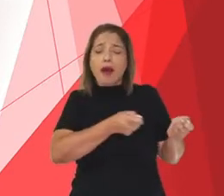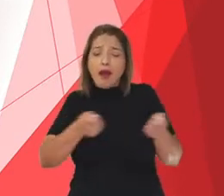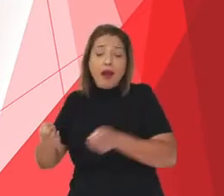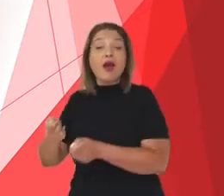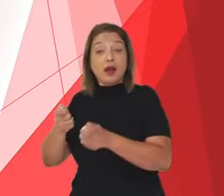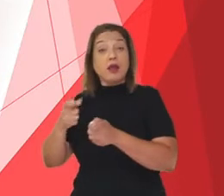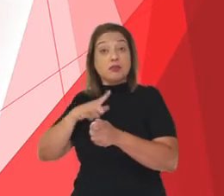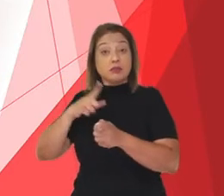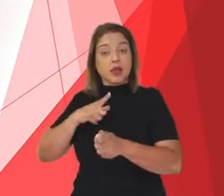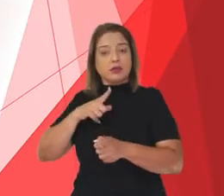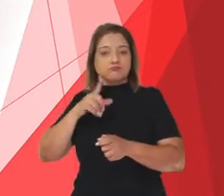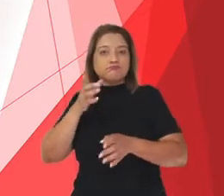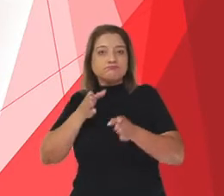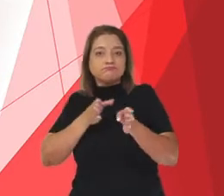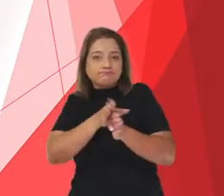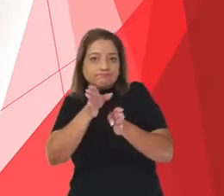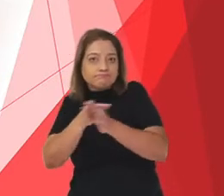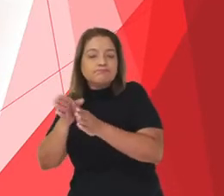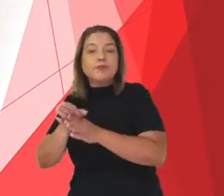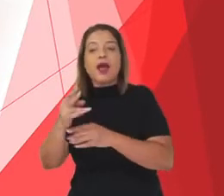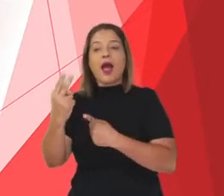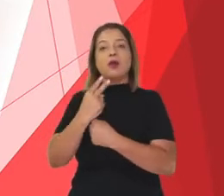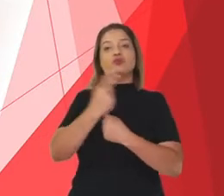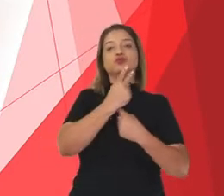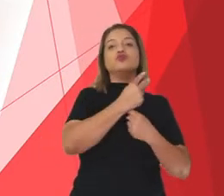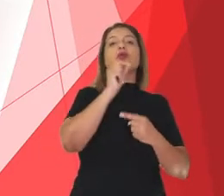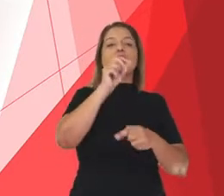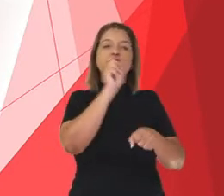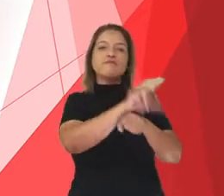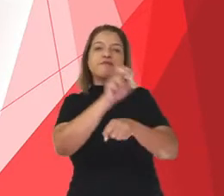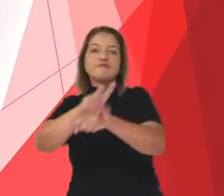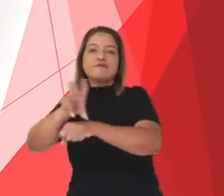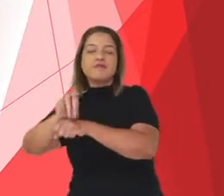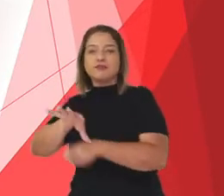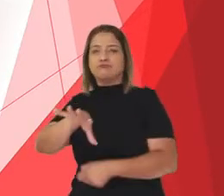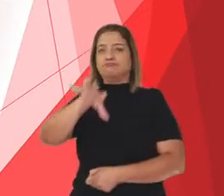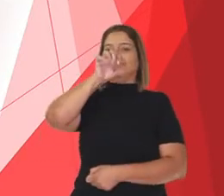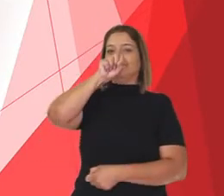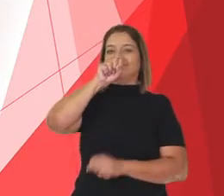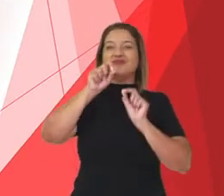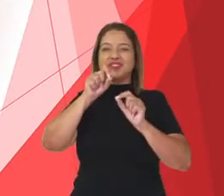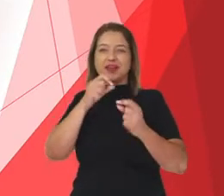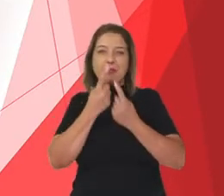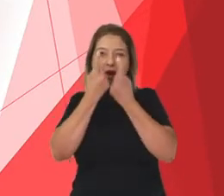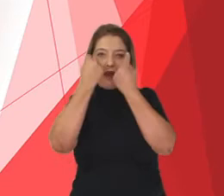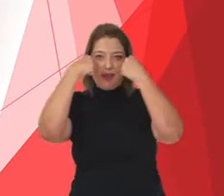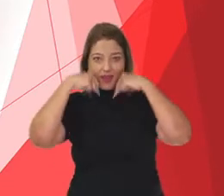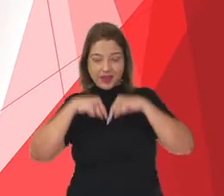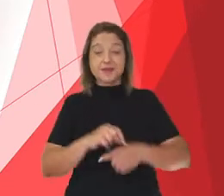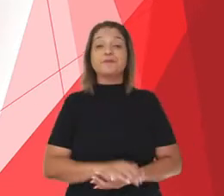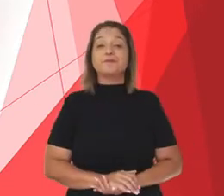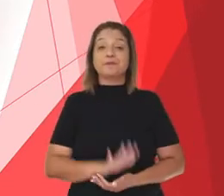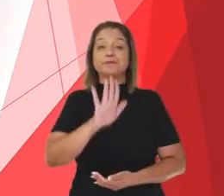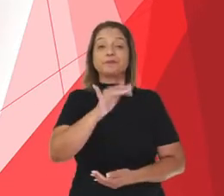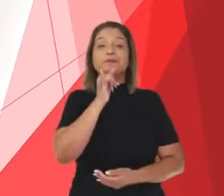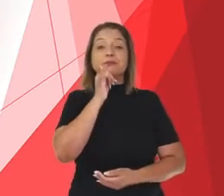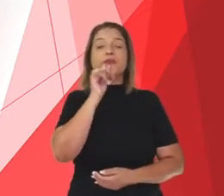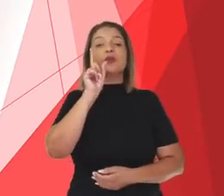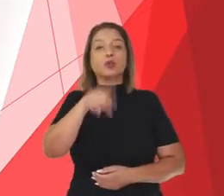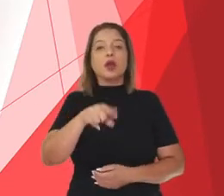nos proteger dos vírus respiratórios? Essas regras são chamadas de